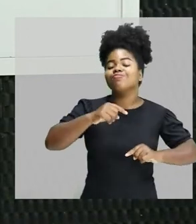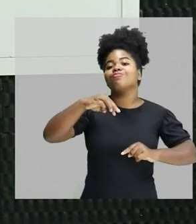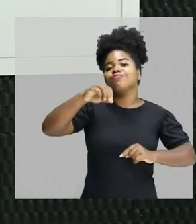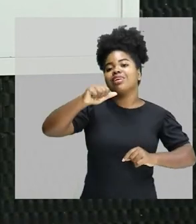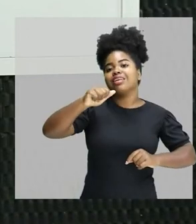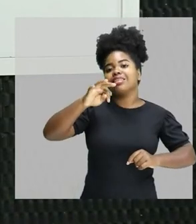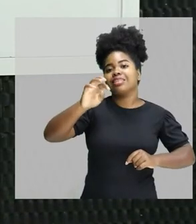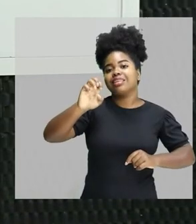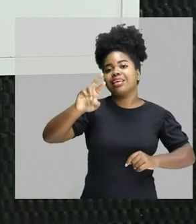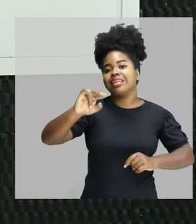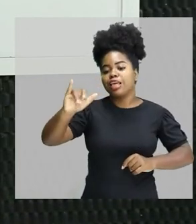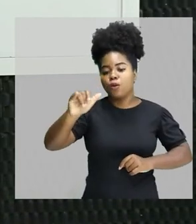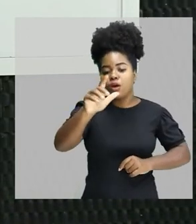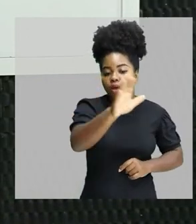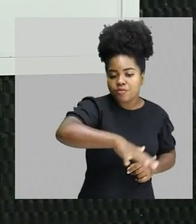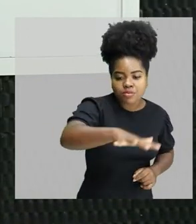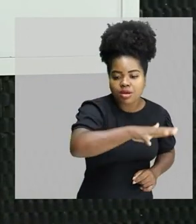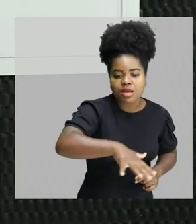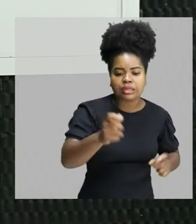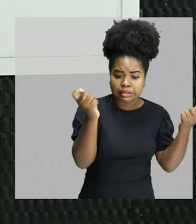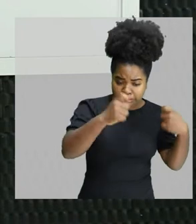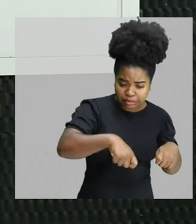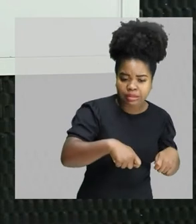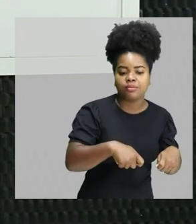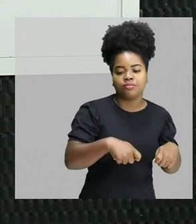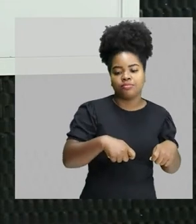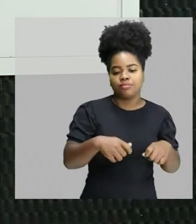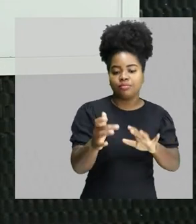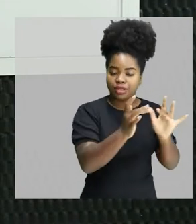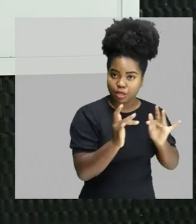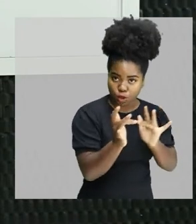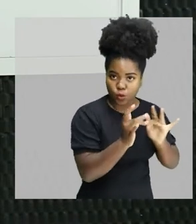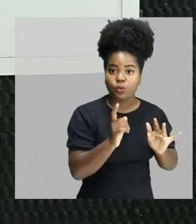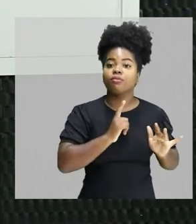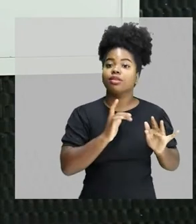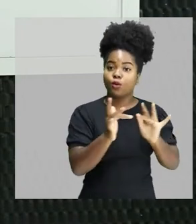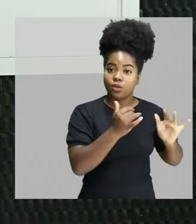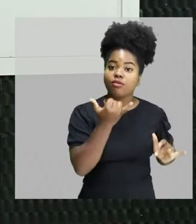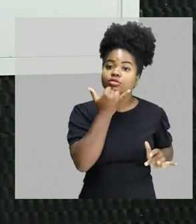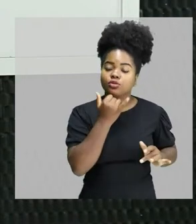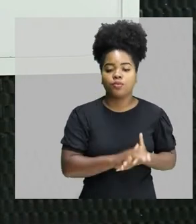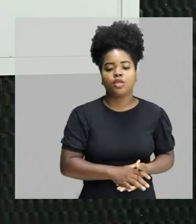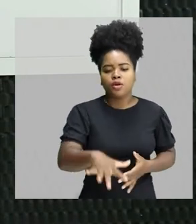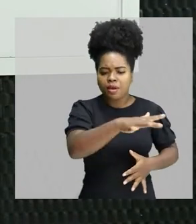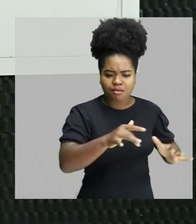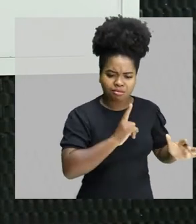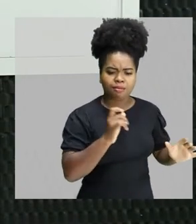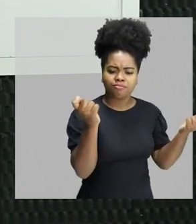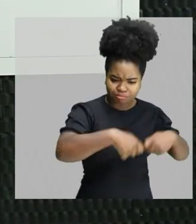Pronto. Então, uma onda mecânica é uma perturbação que se propaga em um meio material.